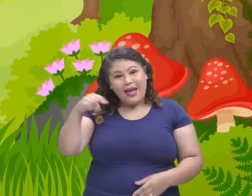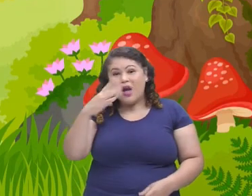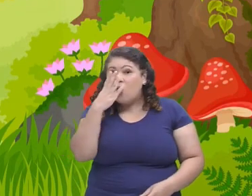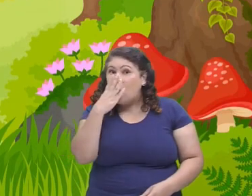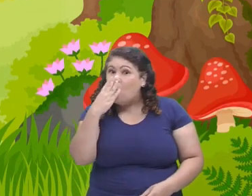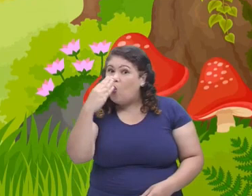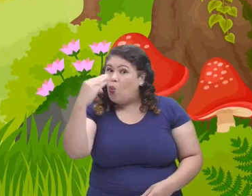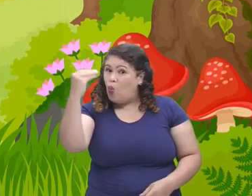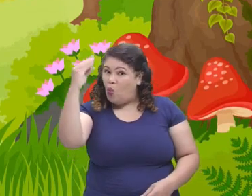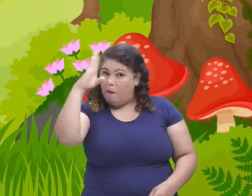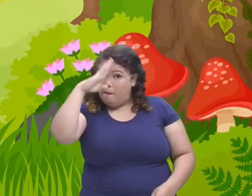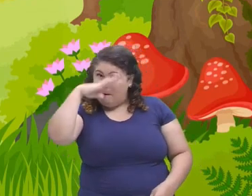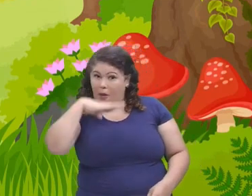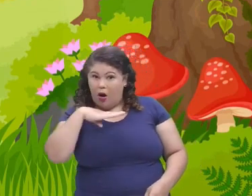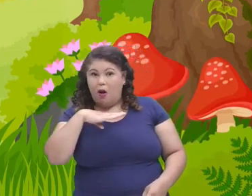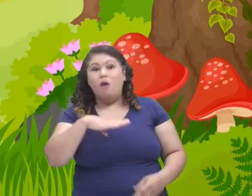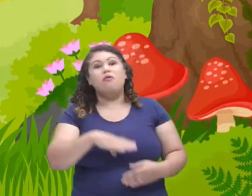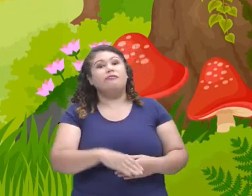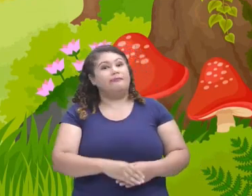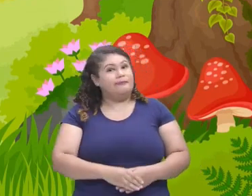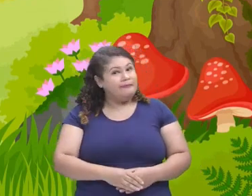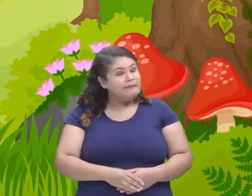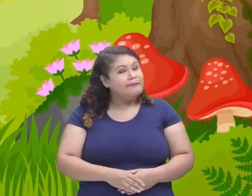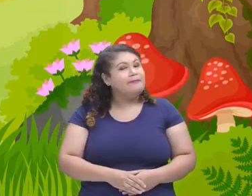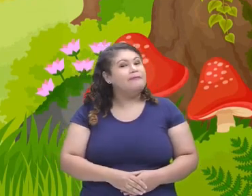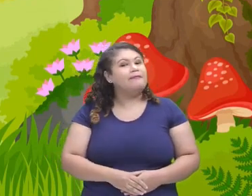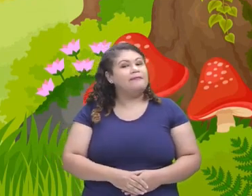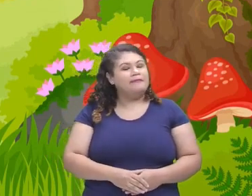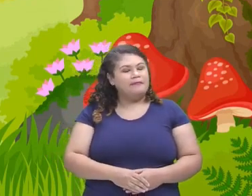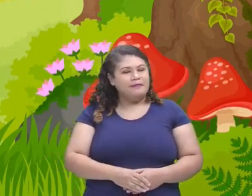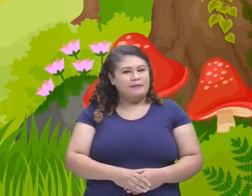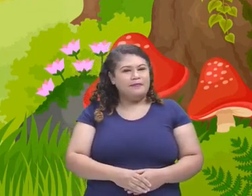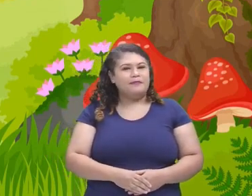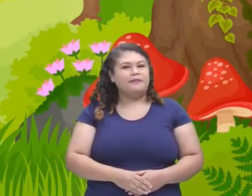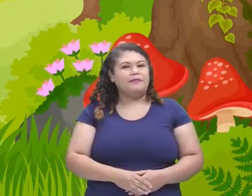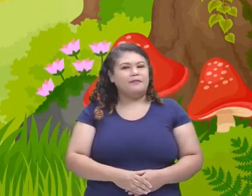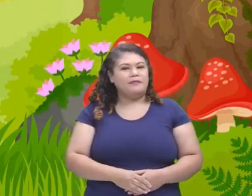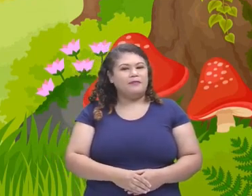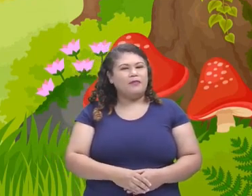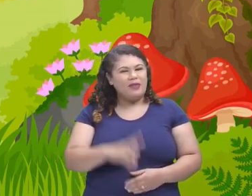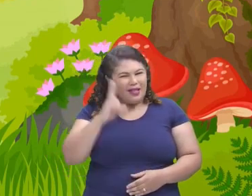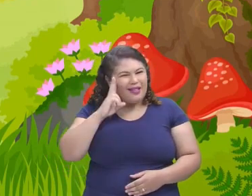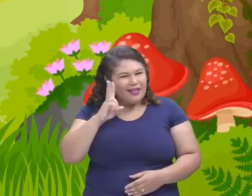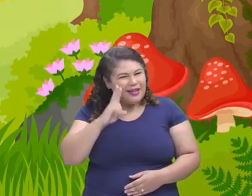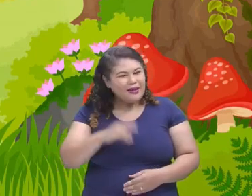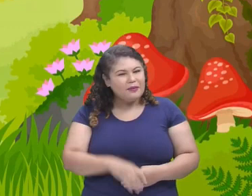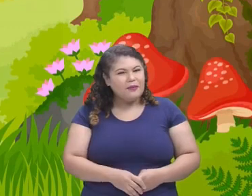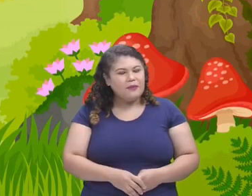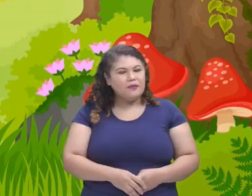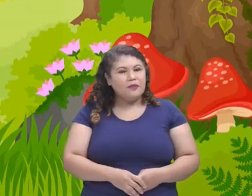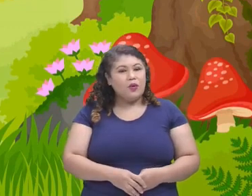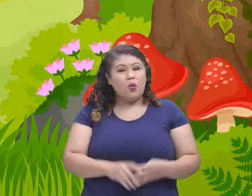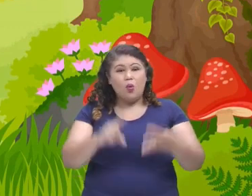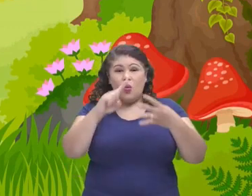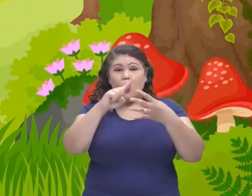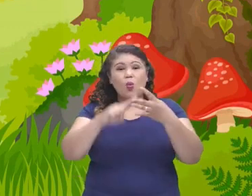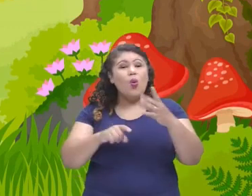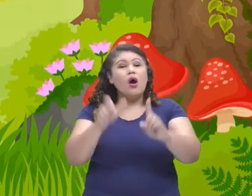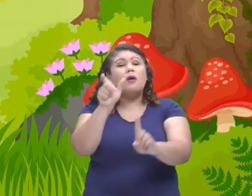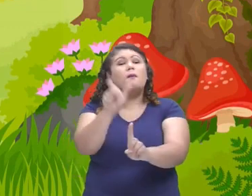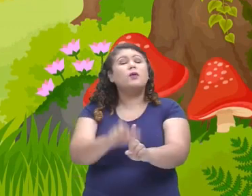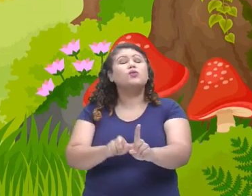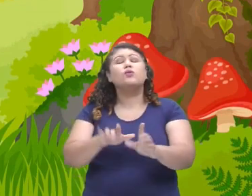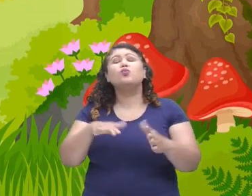Lobo Mal. Lobo Mal, muito mal. Lembram disso? Qual é o nosso próximo